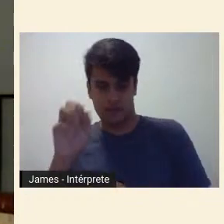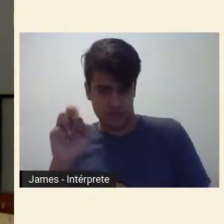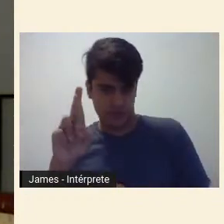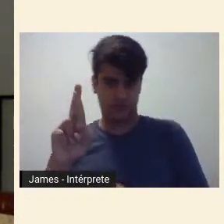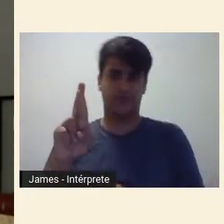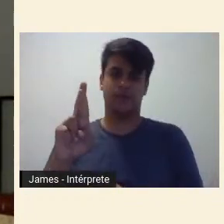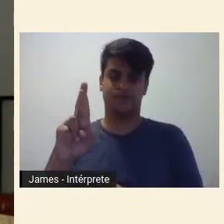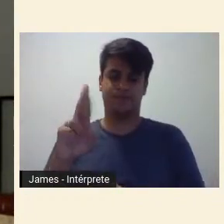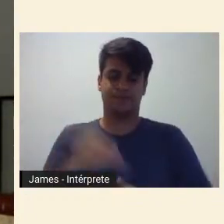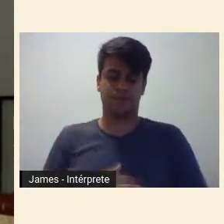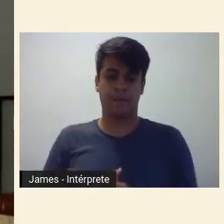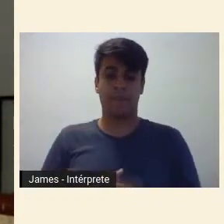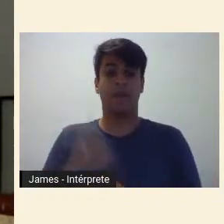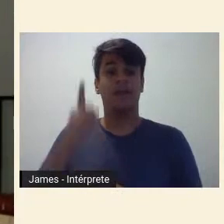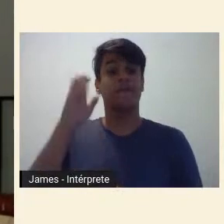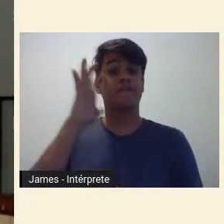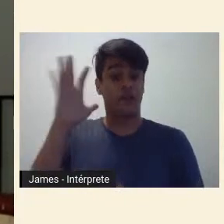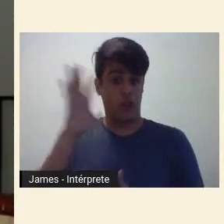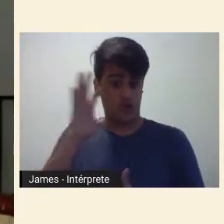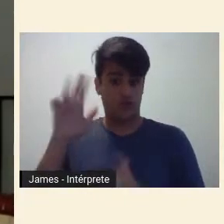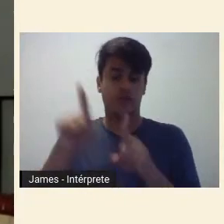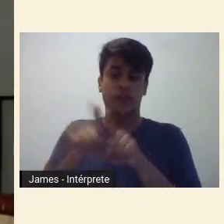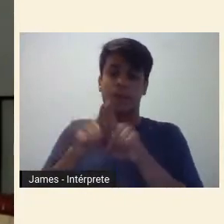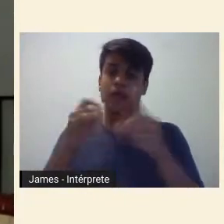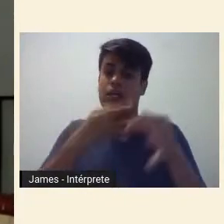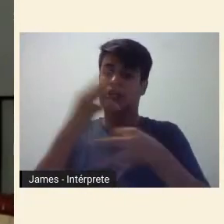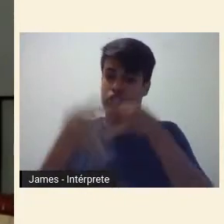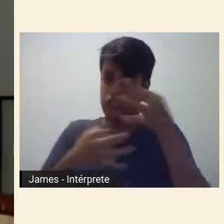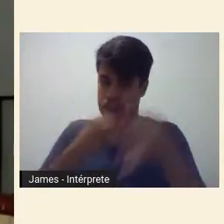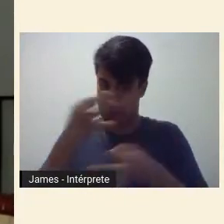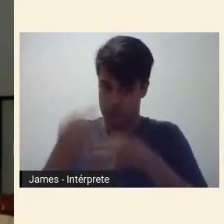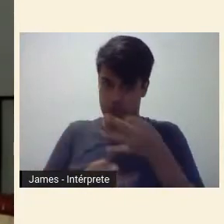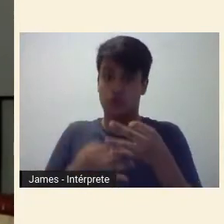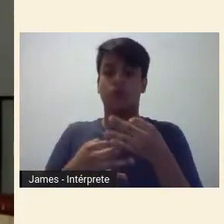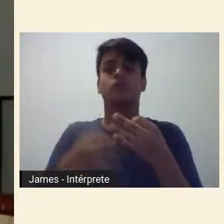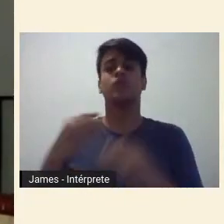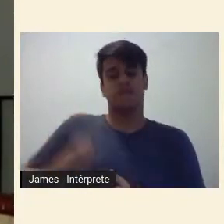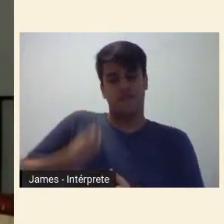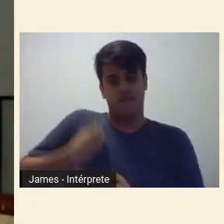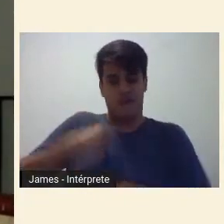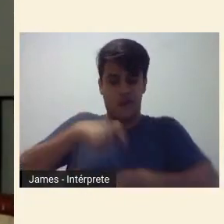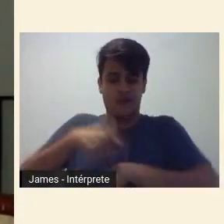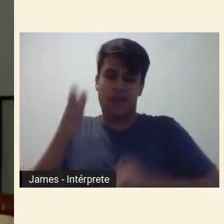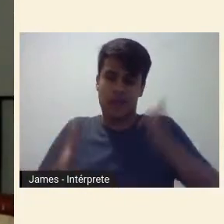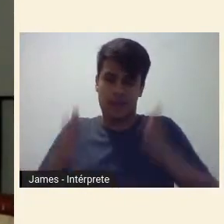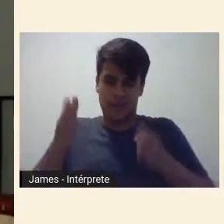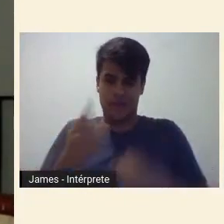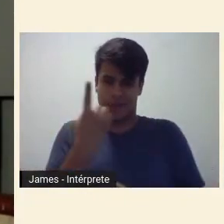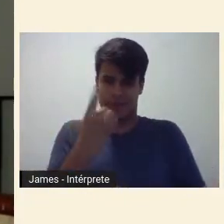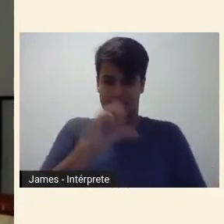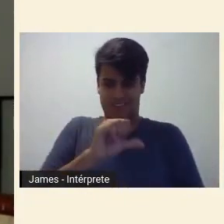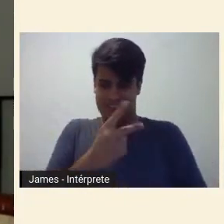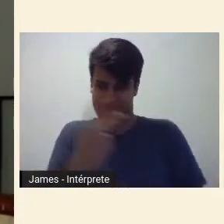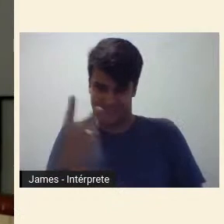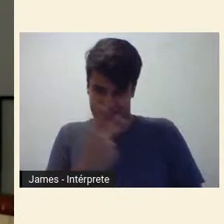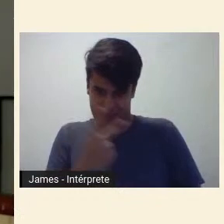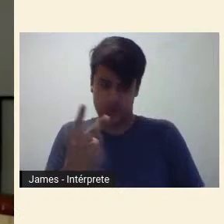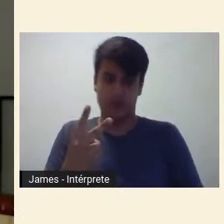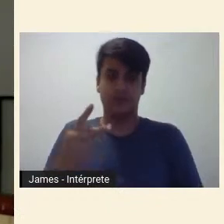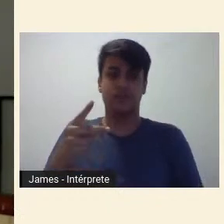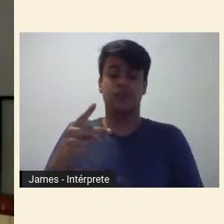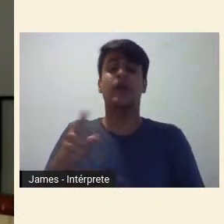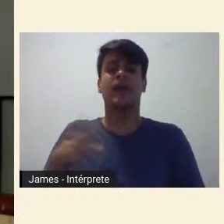Apesar do filósofo e crítico alemão contemporâneo da semana e do modernismo brasileiro fazer em seu texto uma defesa